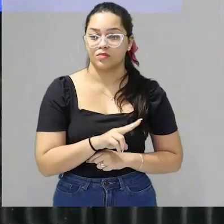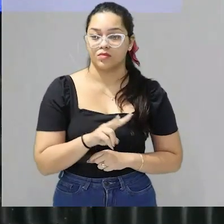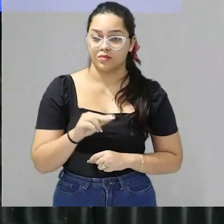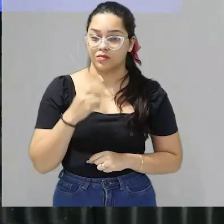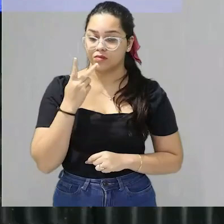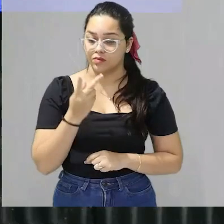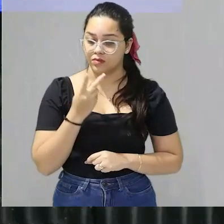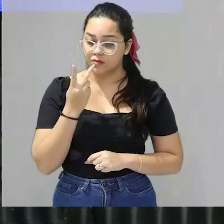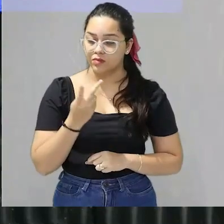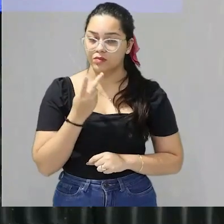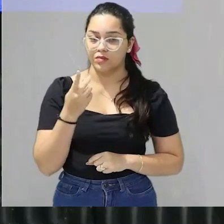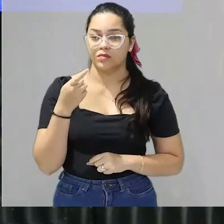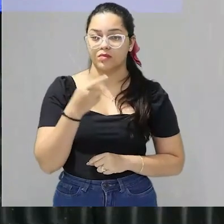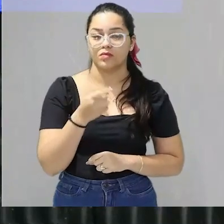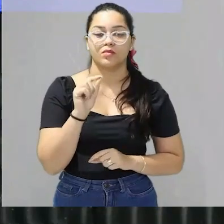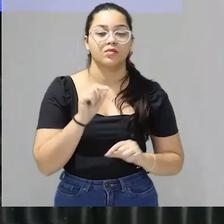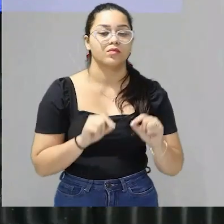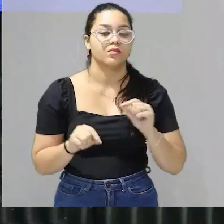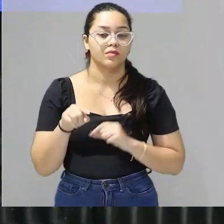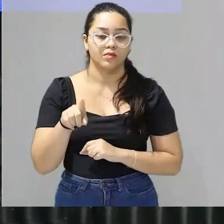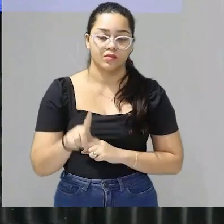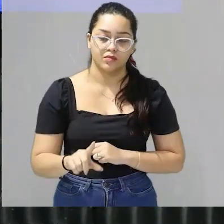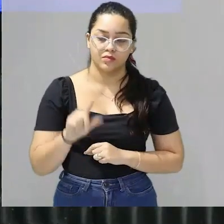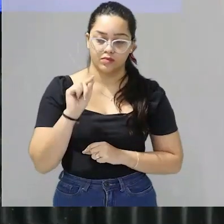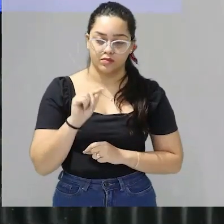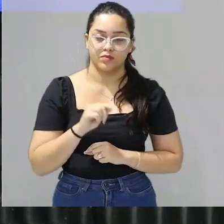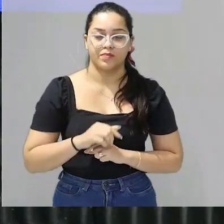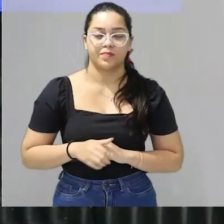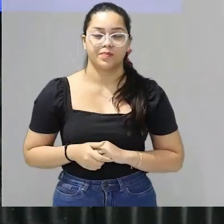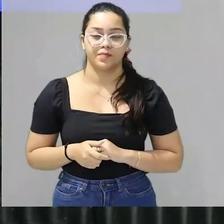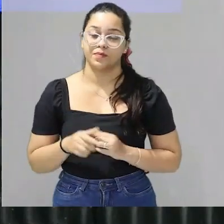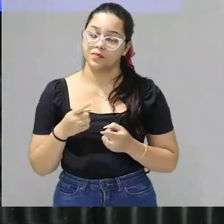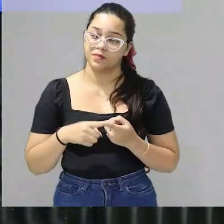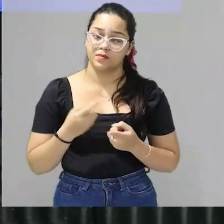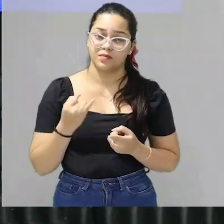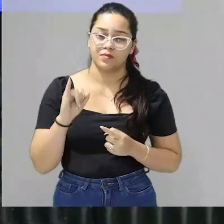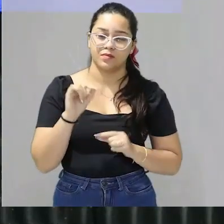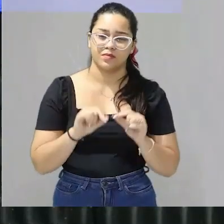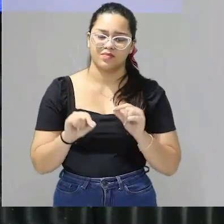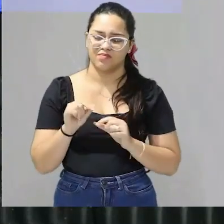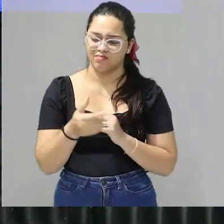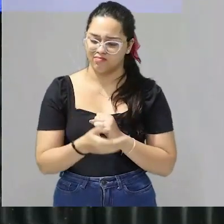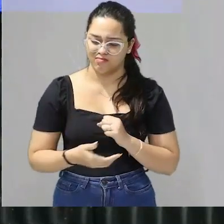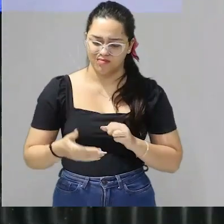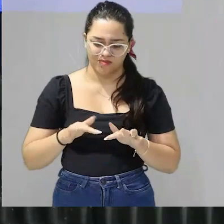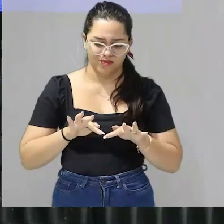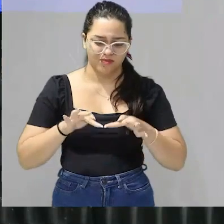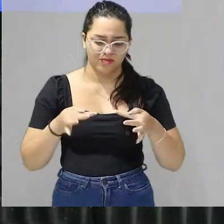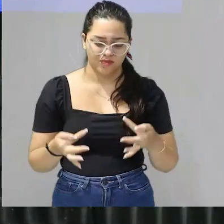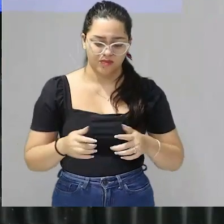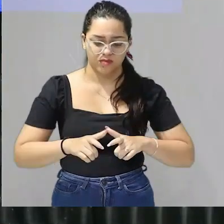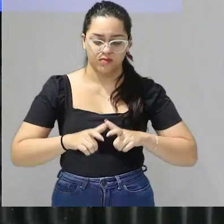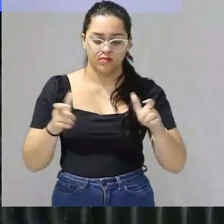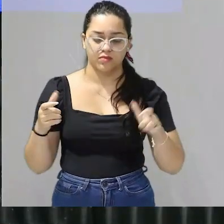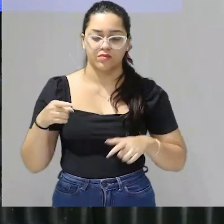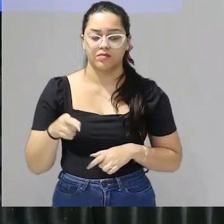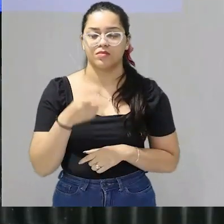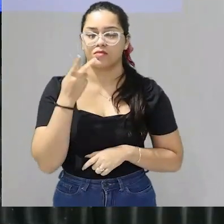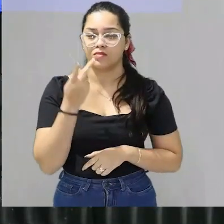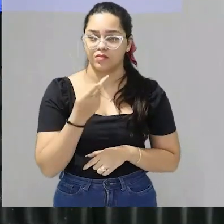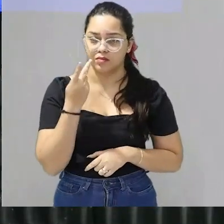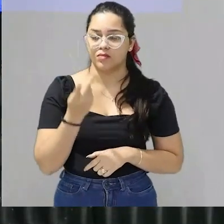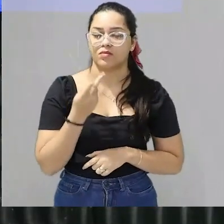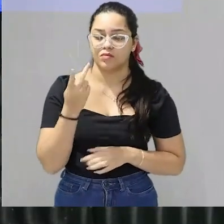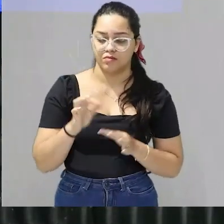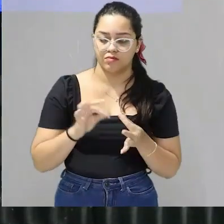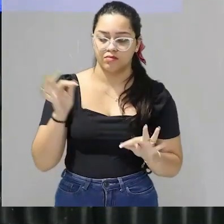dissertar sobre aqueles pontos que você escolheu defender porque senão vai ficar algo muito genérico muito amplo você vai falar